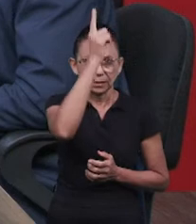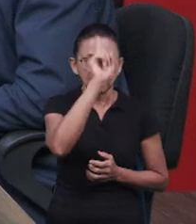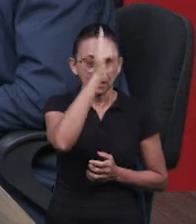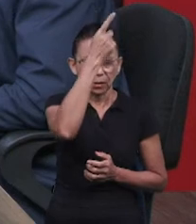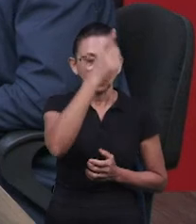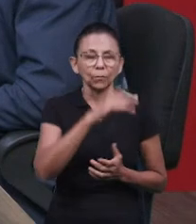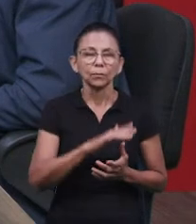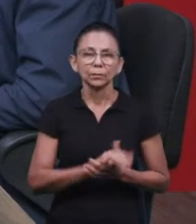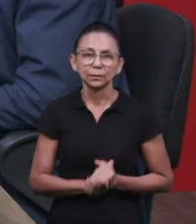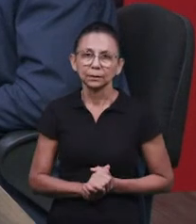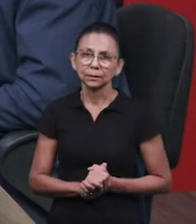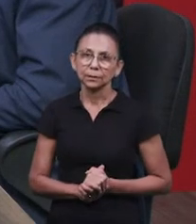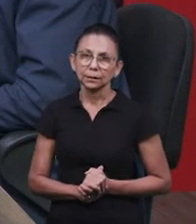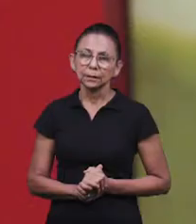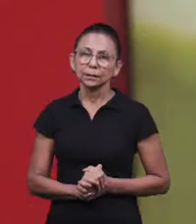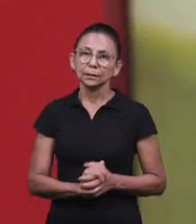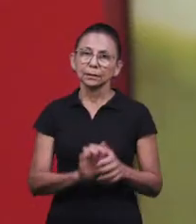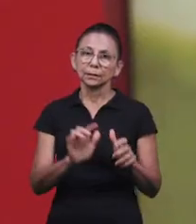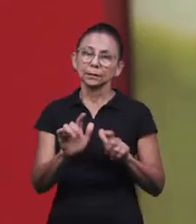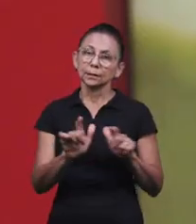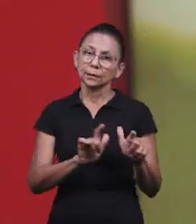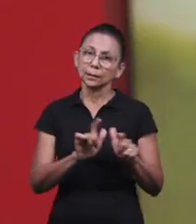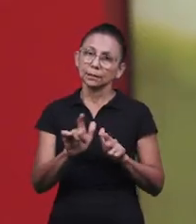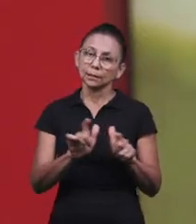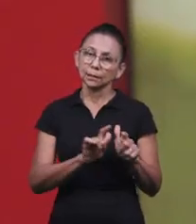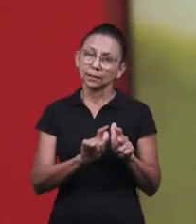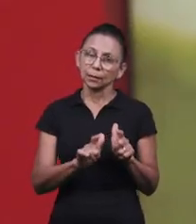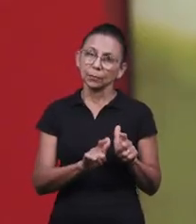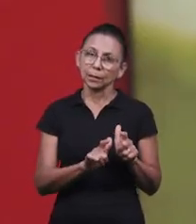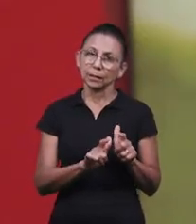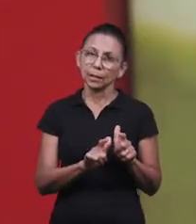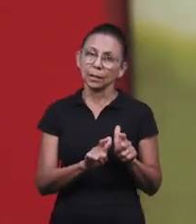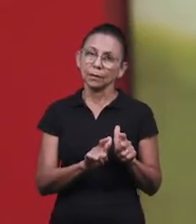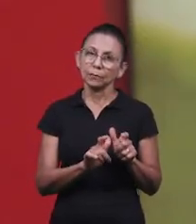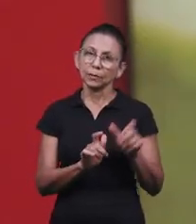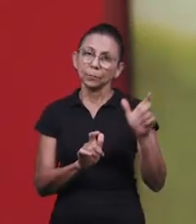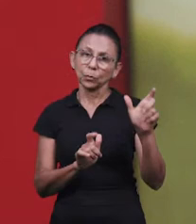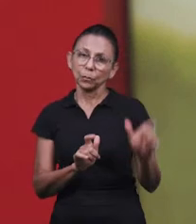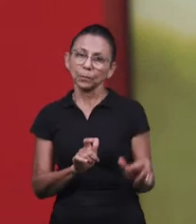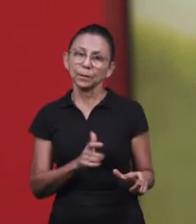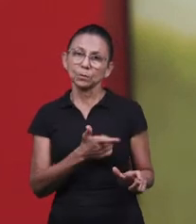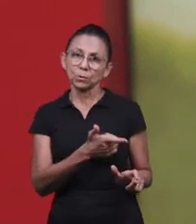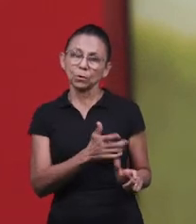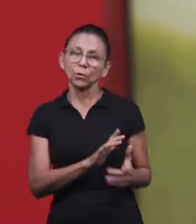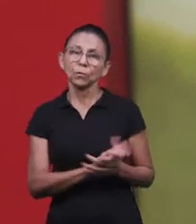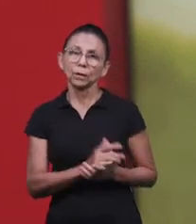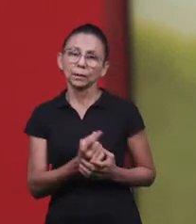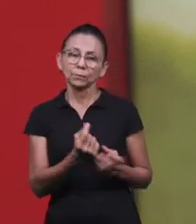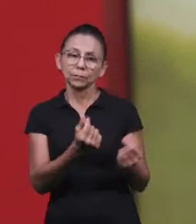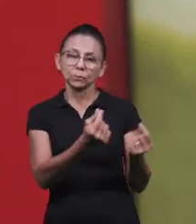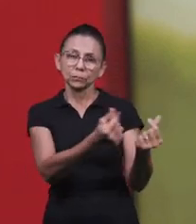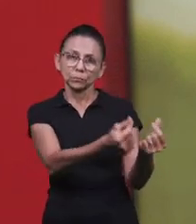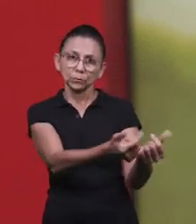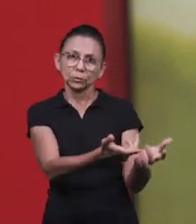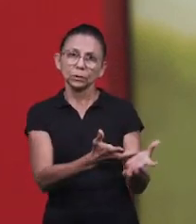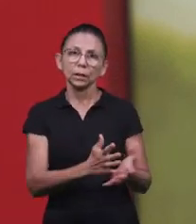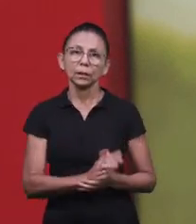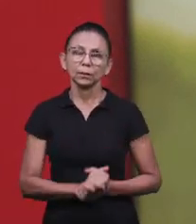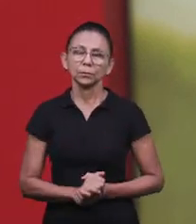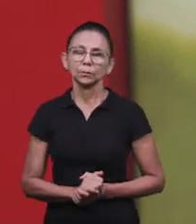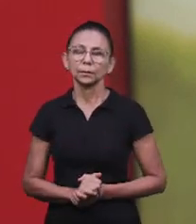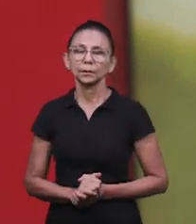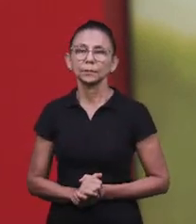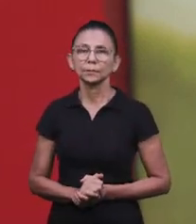desse evento que nós estamos citando aqui. Porque ele é, inevitavelmente, uma grande proposta comercial pra muitas coisas.